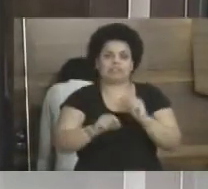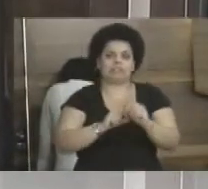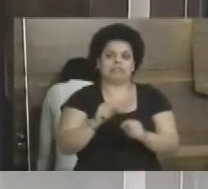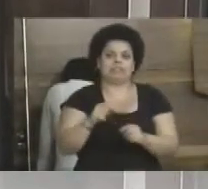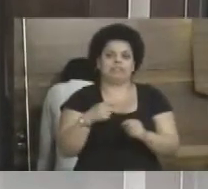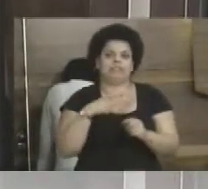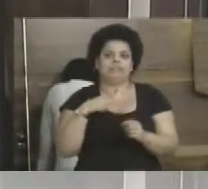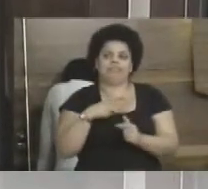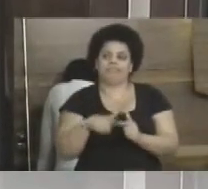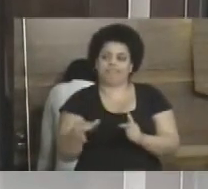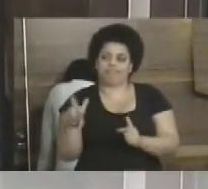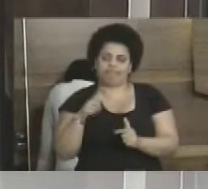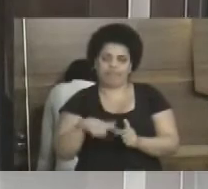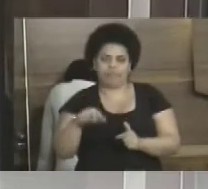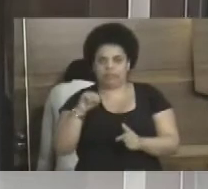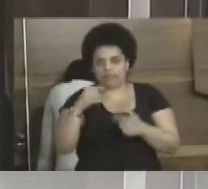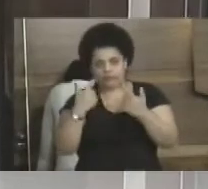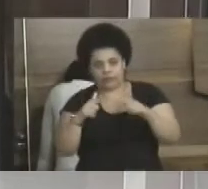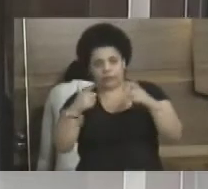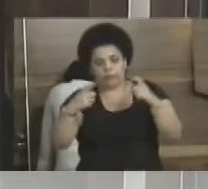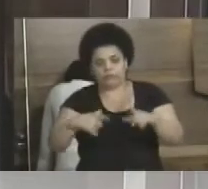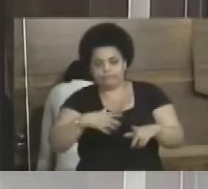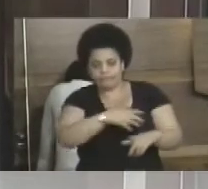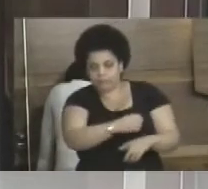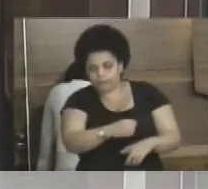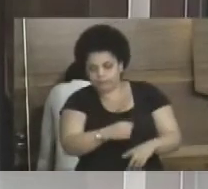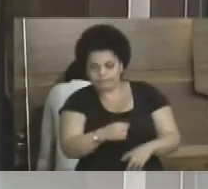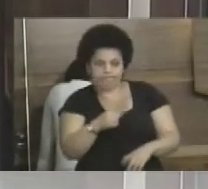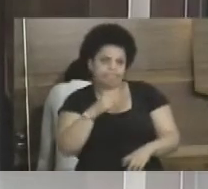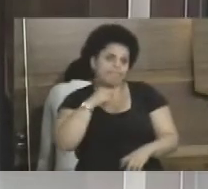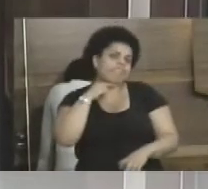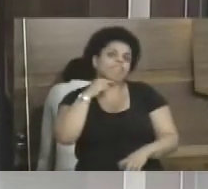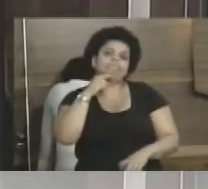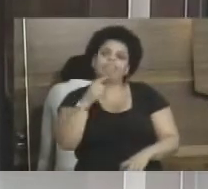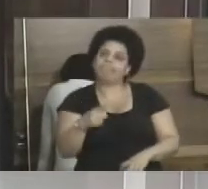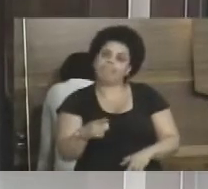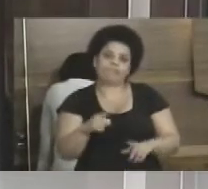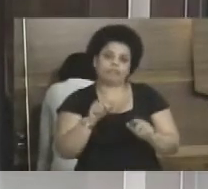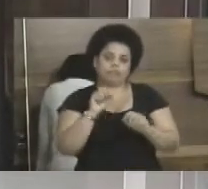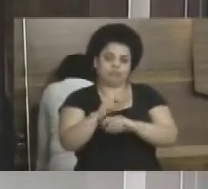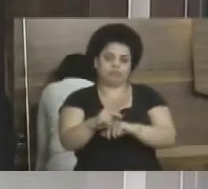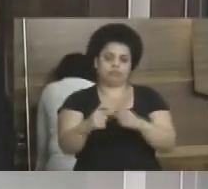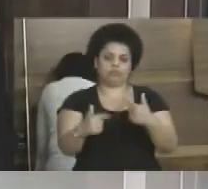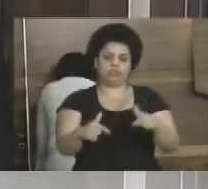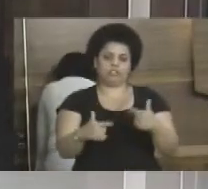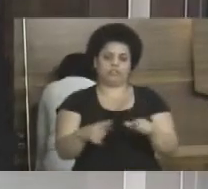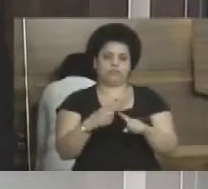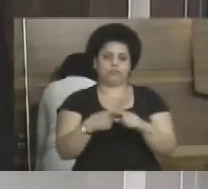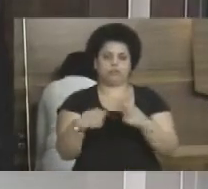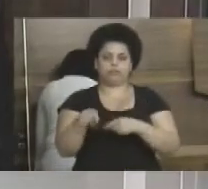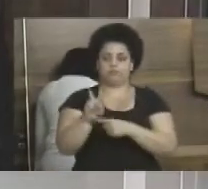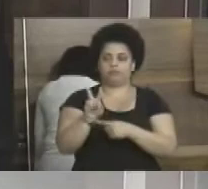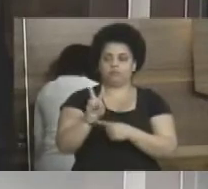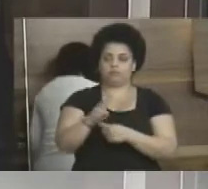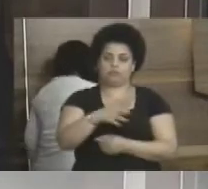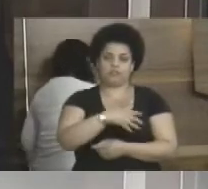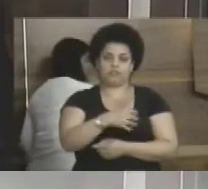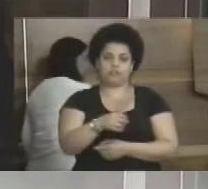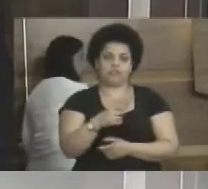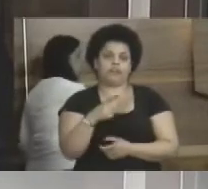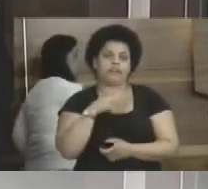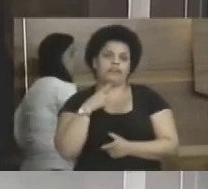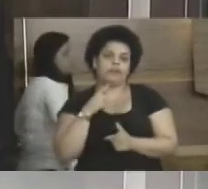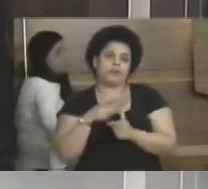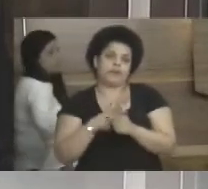passando necessidade, porque se não tem onde deixar o filho, acaba não conseguindo um emprego, porque tem que tomar conta do filho, e aí